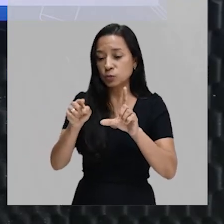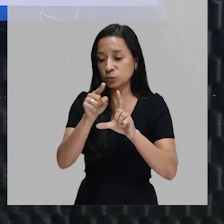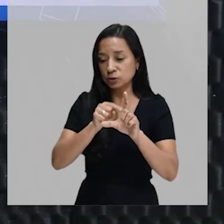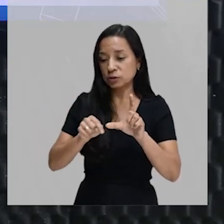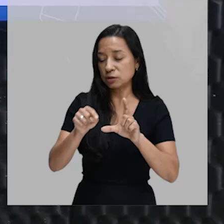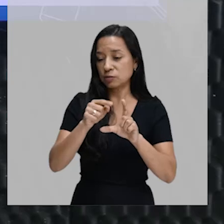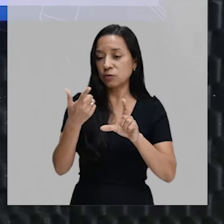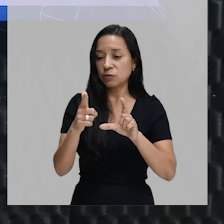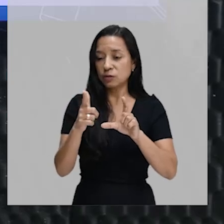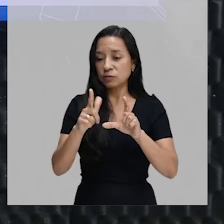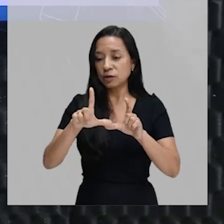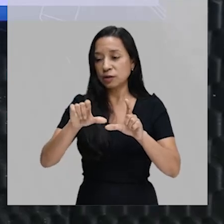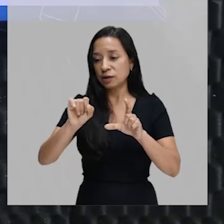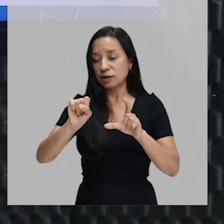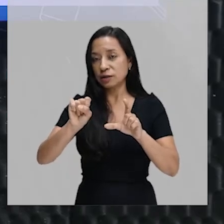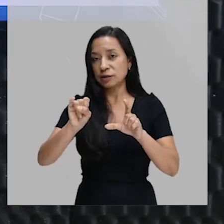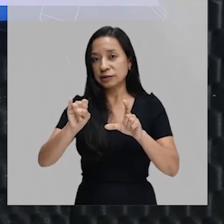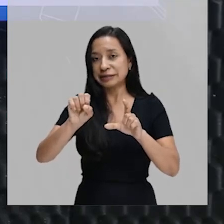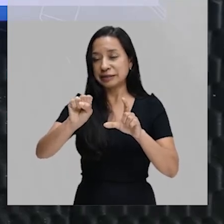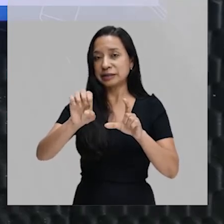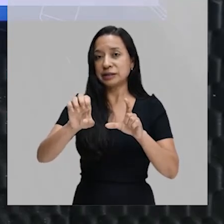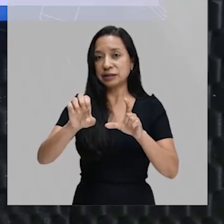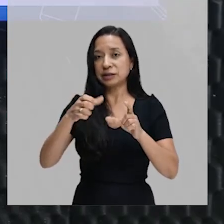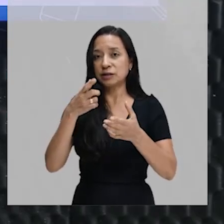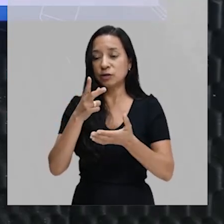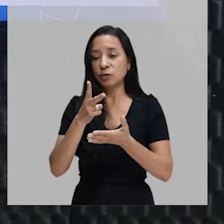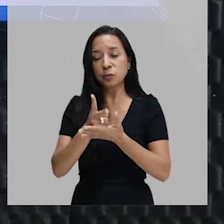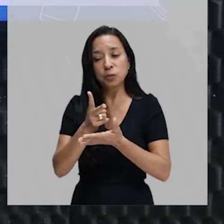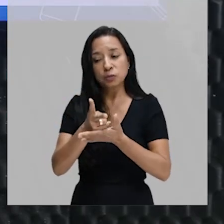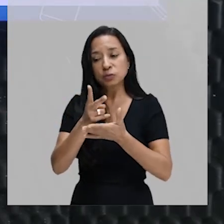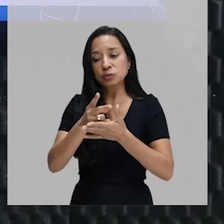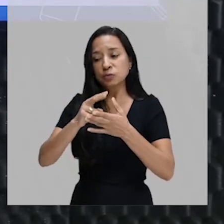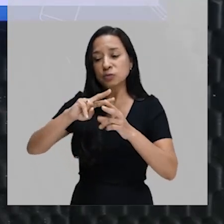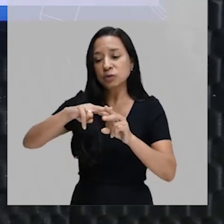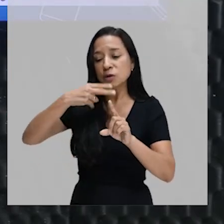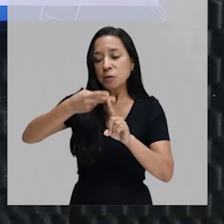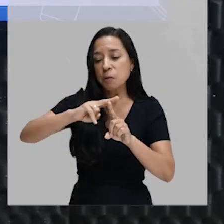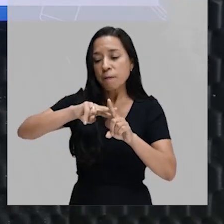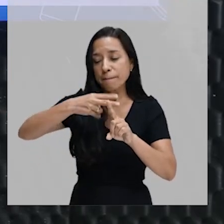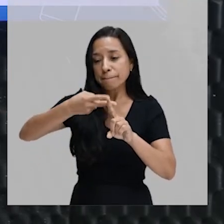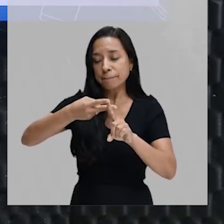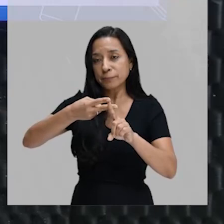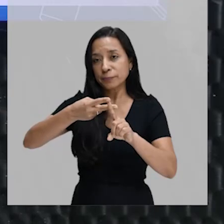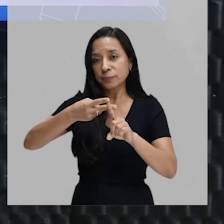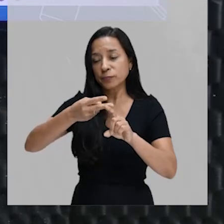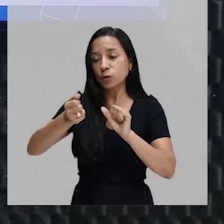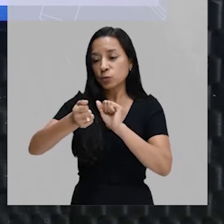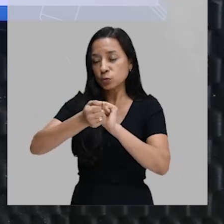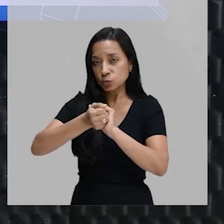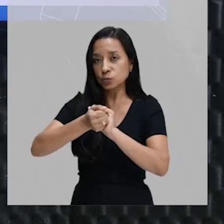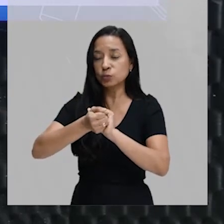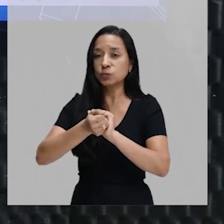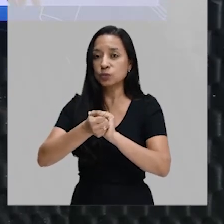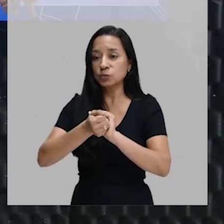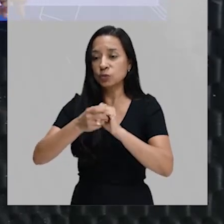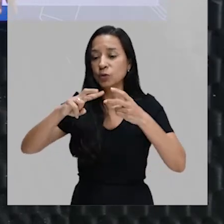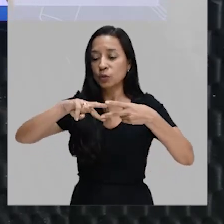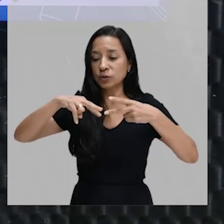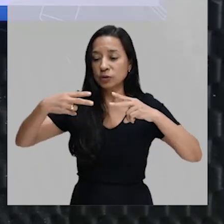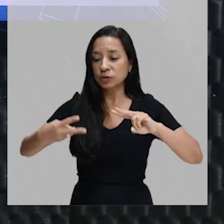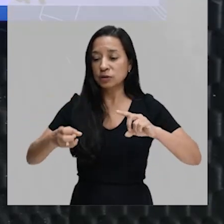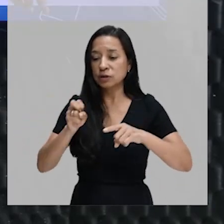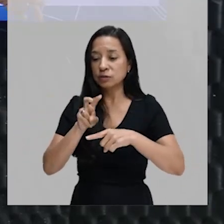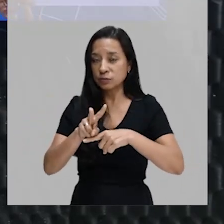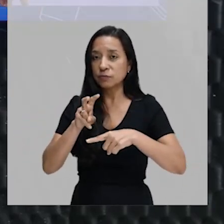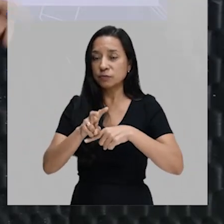não ocorre a lise. A bactéria vai continuar se multiplicando e, juntamente com ela, o DNA do vírus